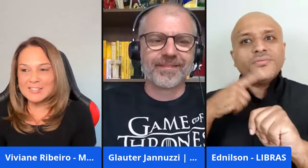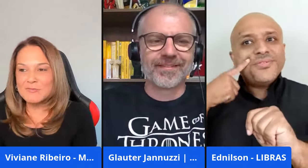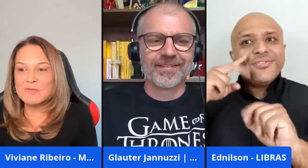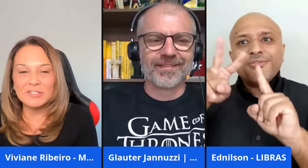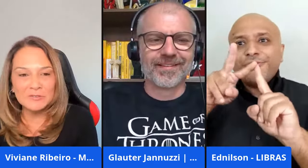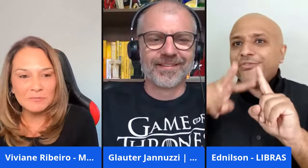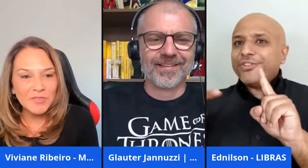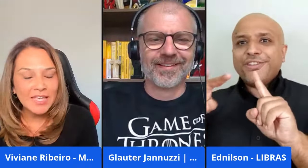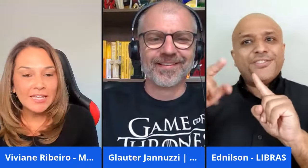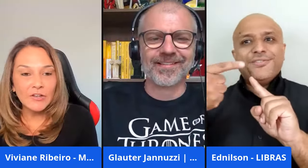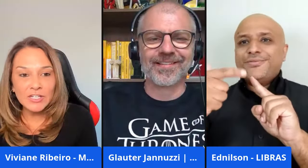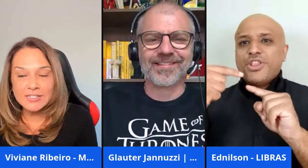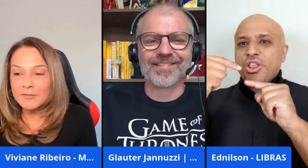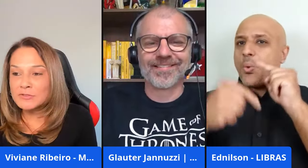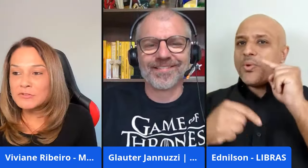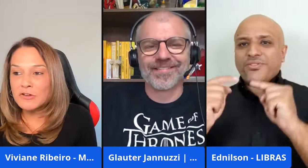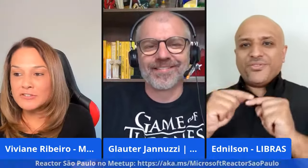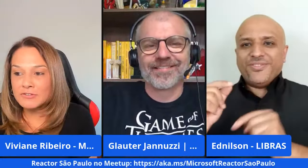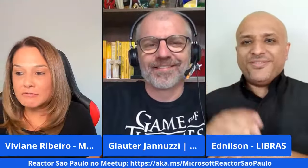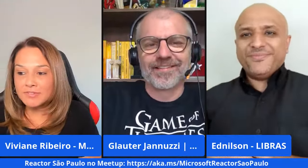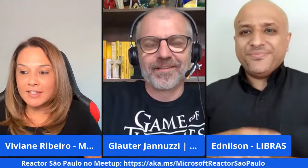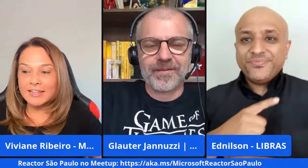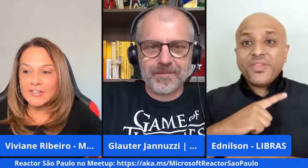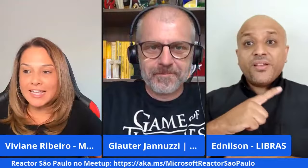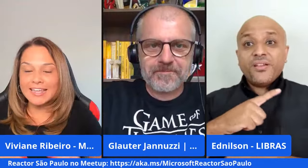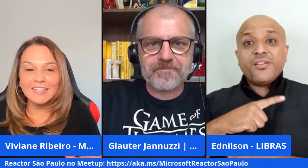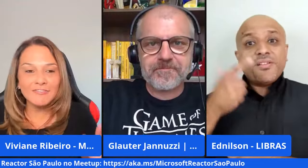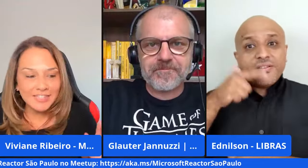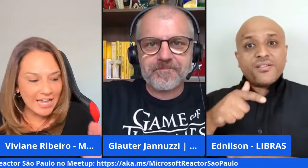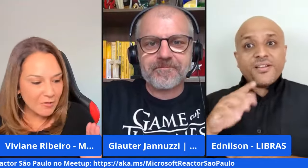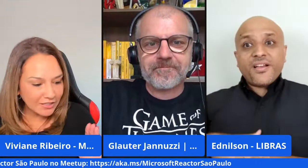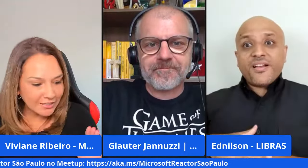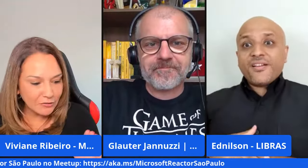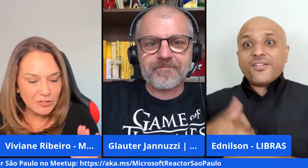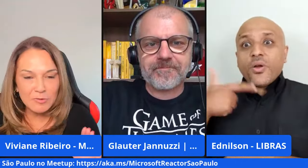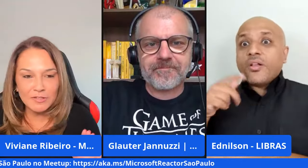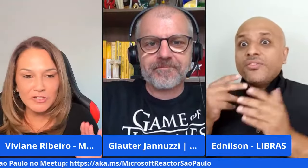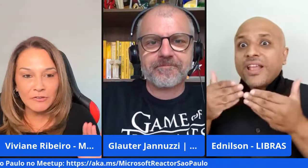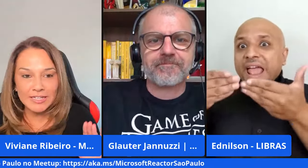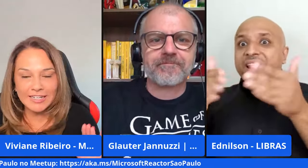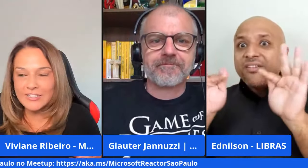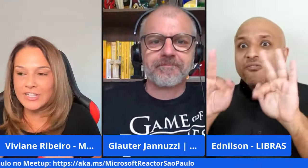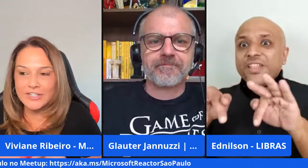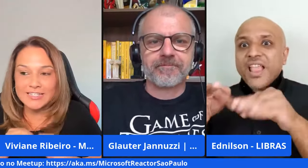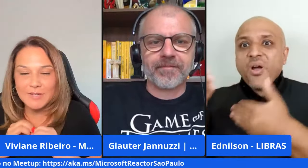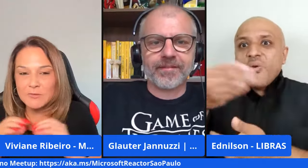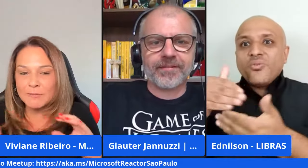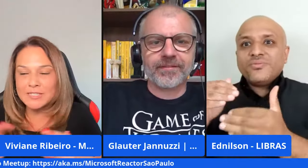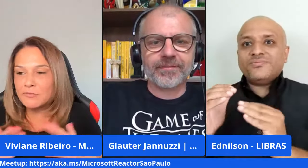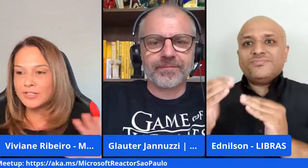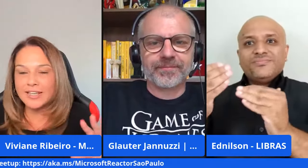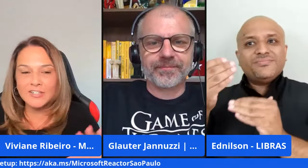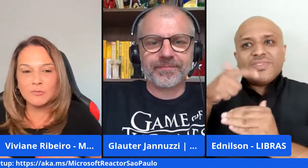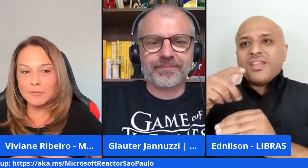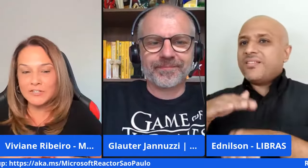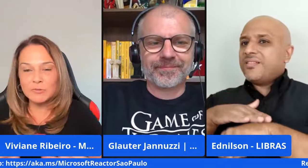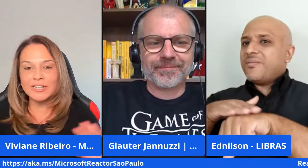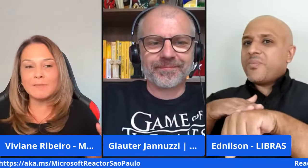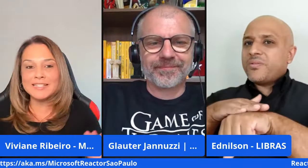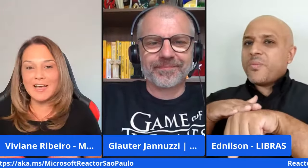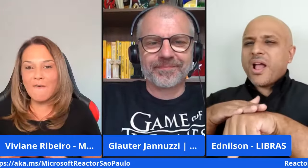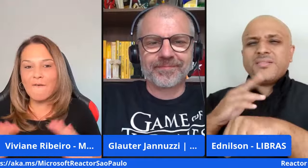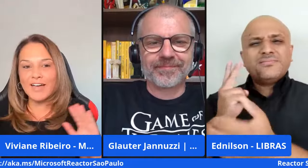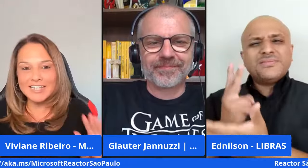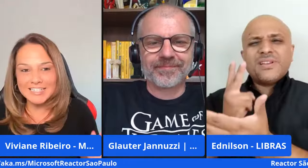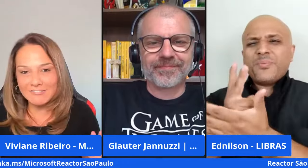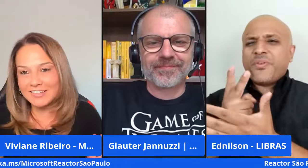pra discordar nesse momento e nós estamos na nossa reta final aqui no nosso momento que eu enei gente esse bate-papo é sempre fantástico e a gente